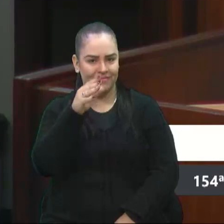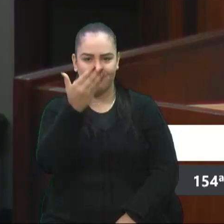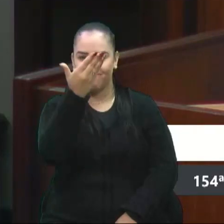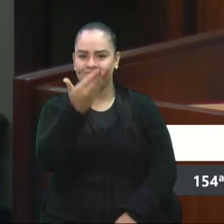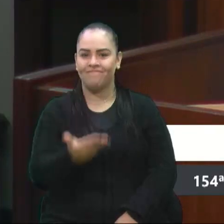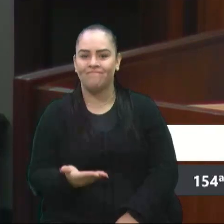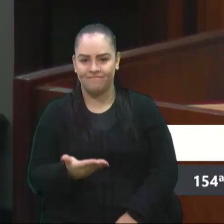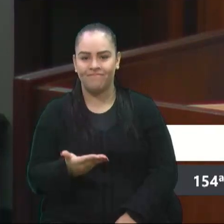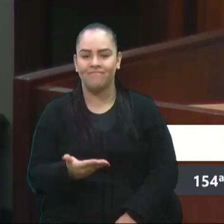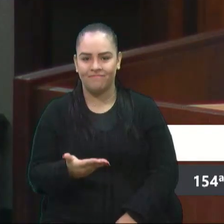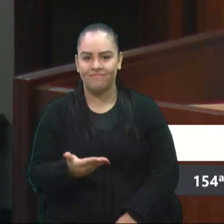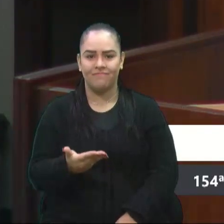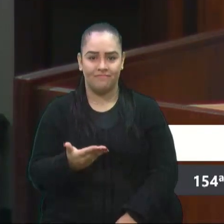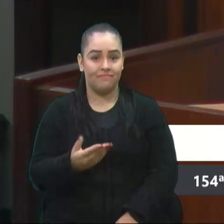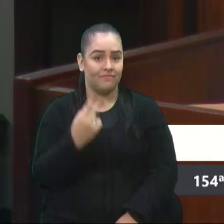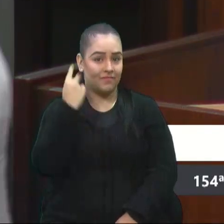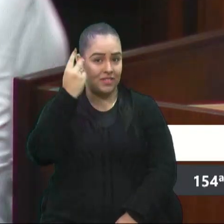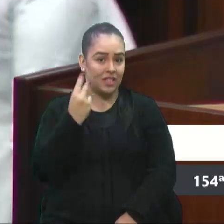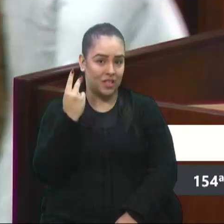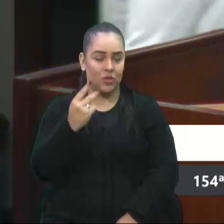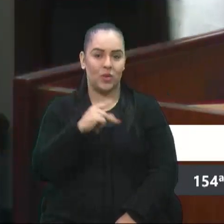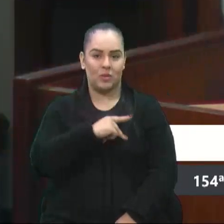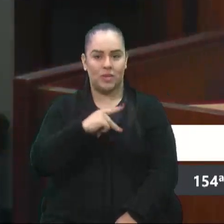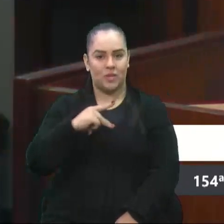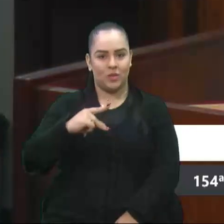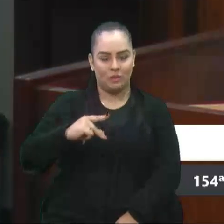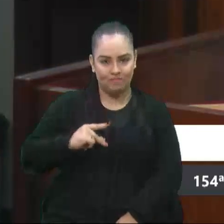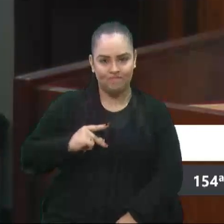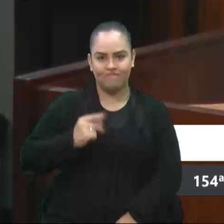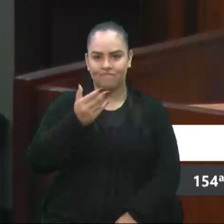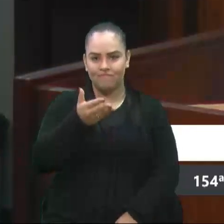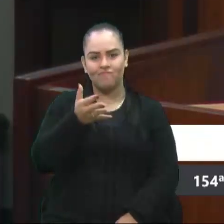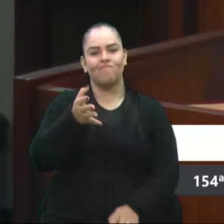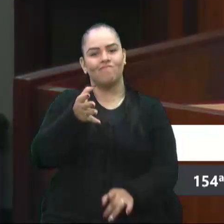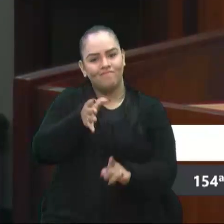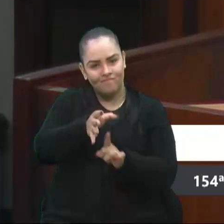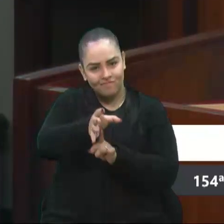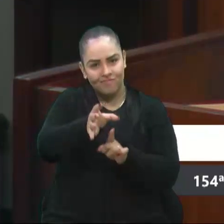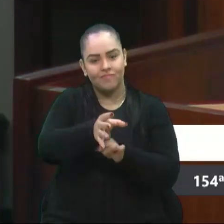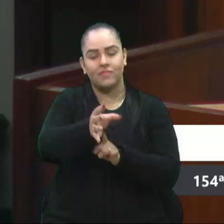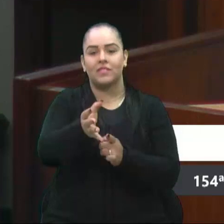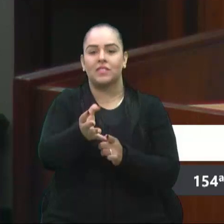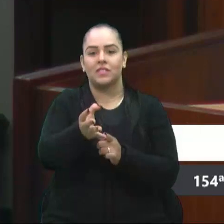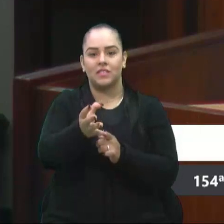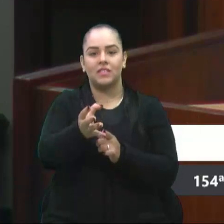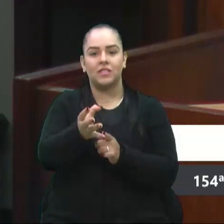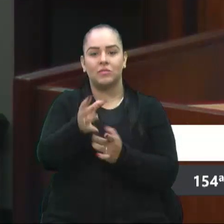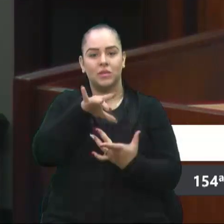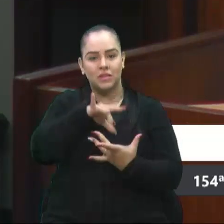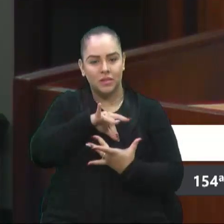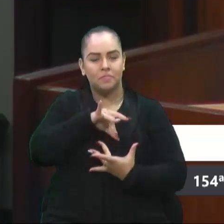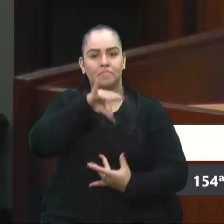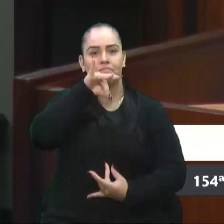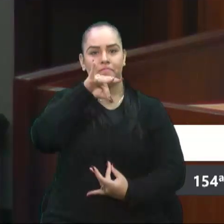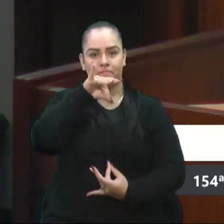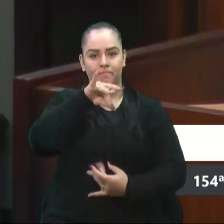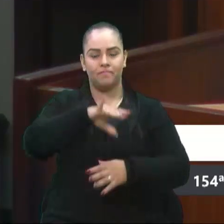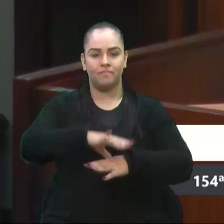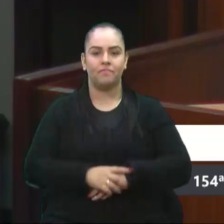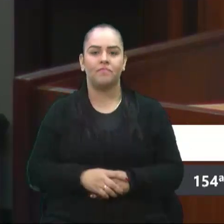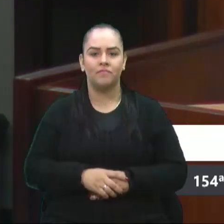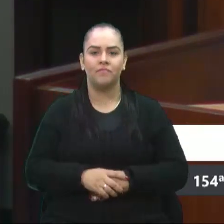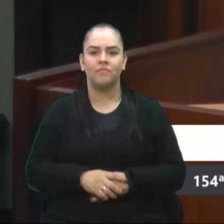senhor, enquanto vereador, pastor, um mentor espiritual, um dia nós